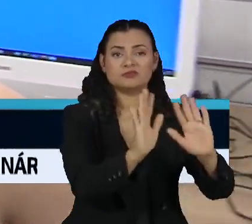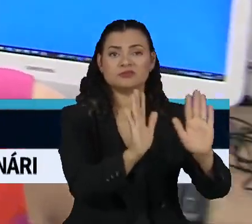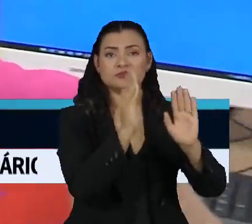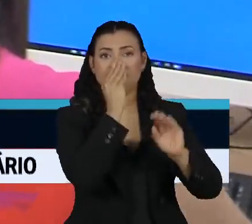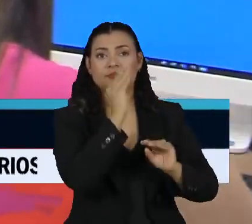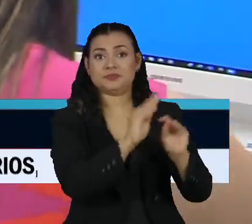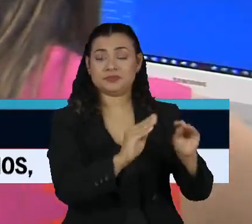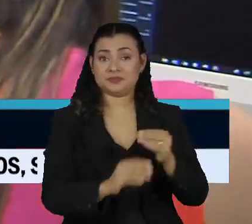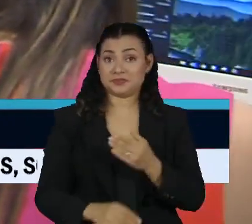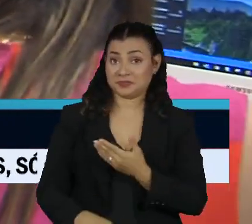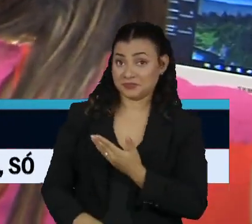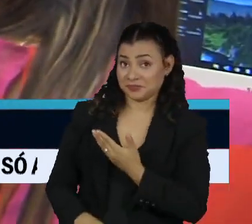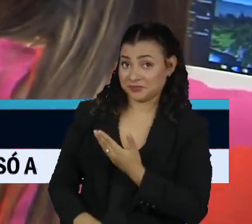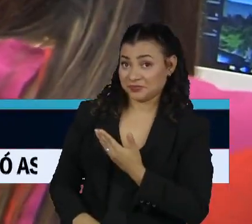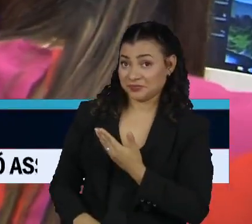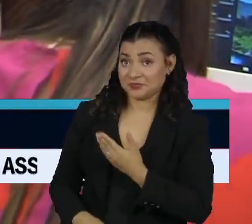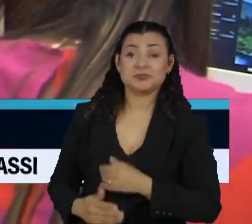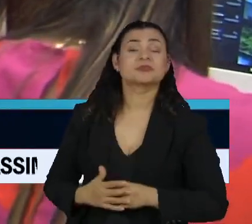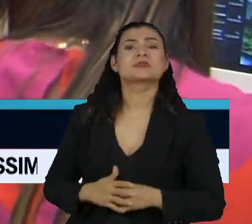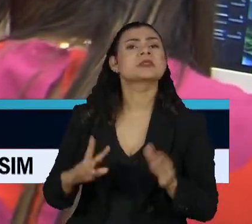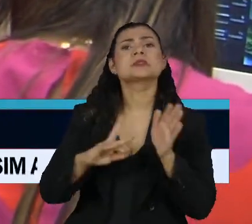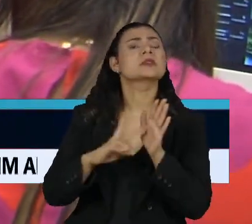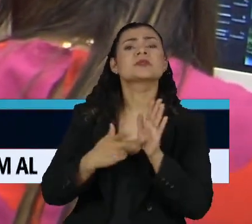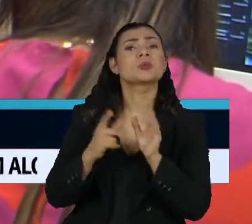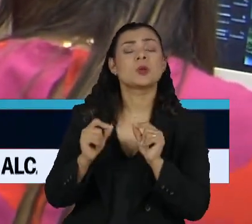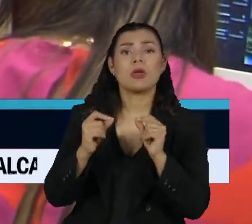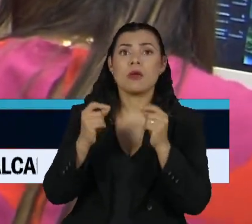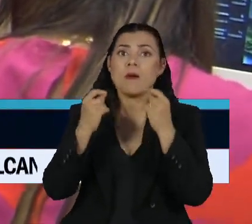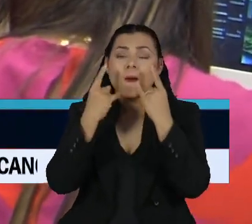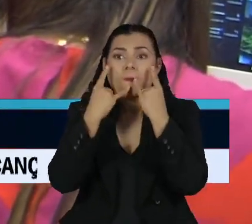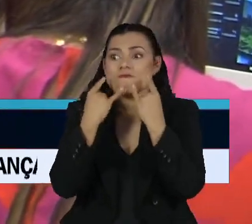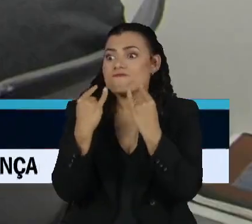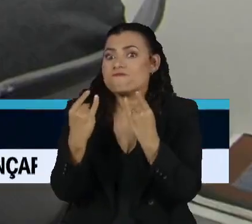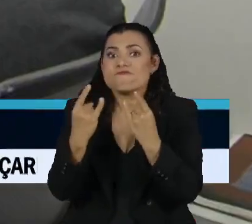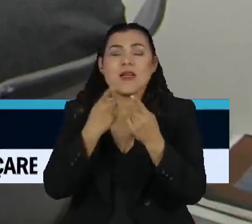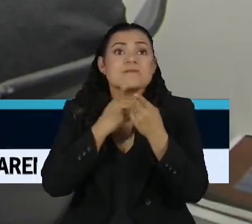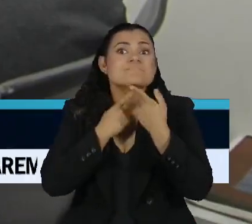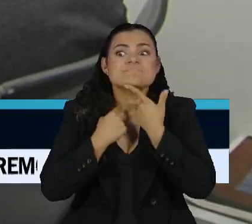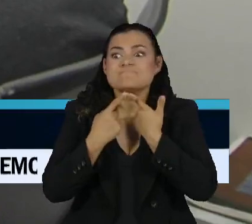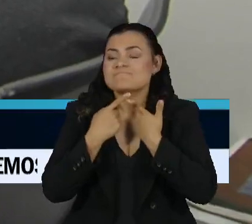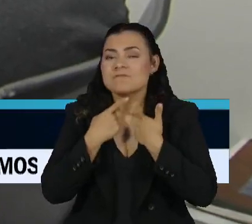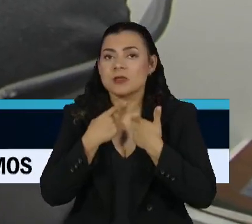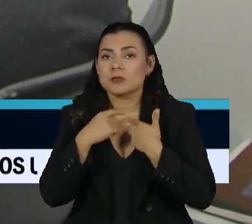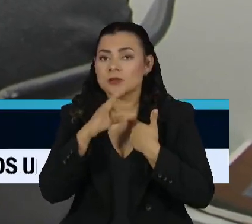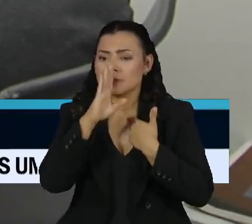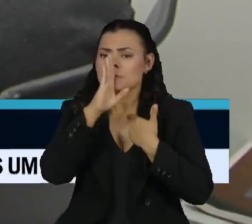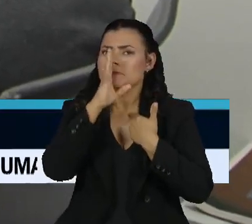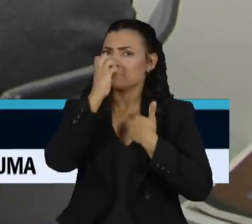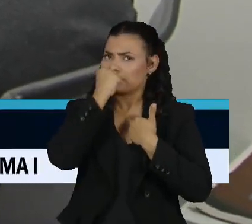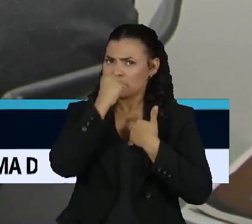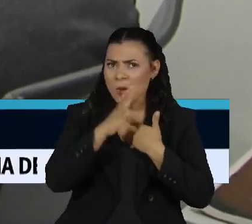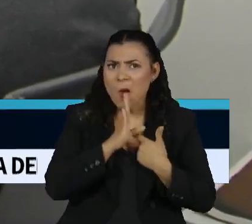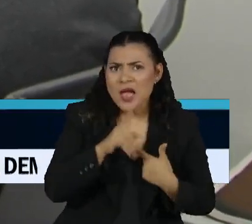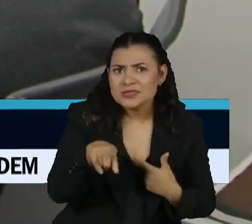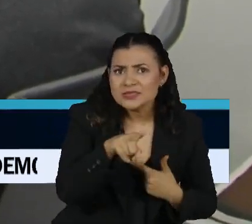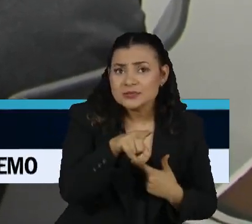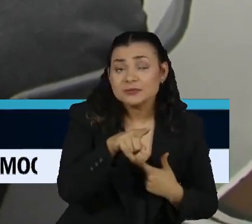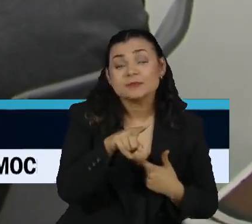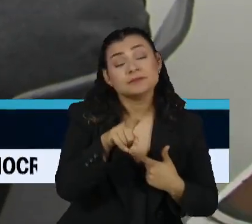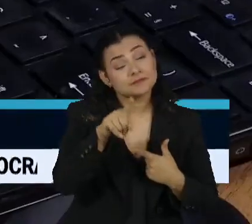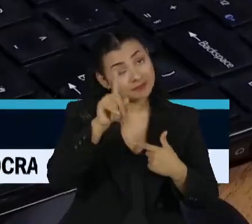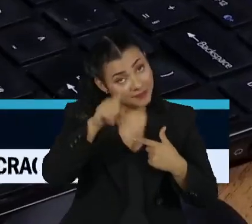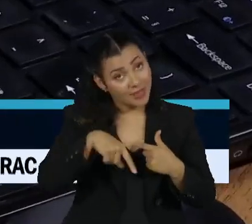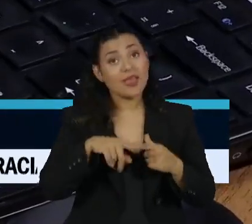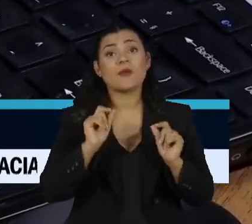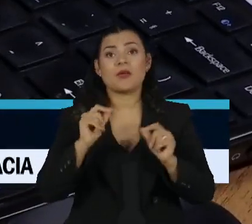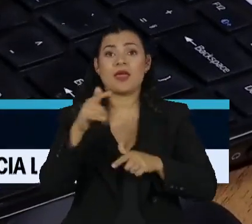Quiet ambition, em inglês, quer dizer ambição silenciosa. Você já ouviu falar? Trata-se de uma tendência